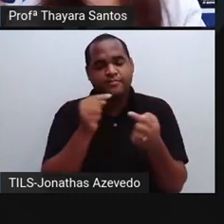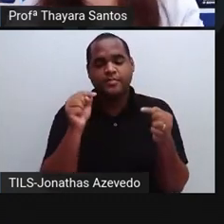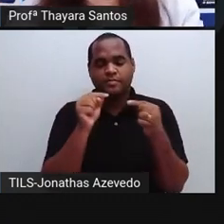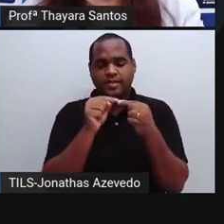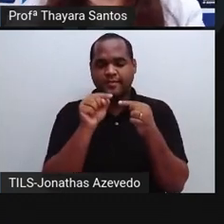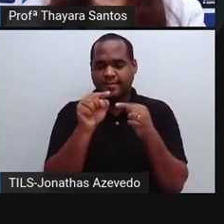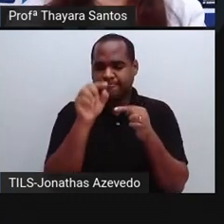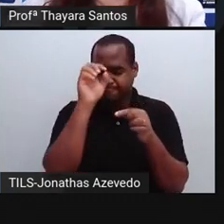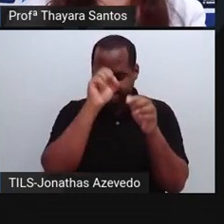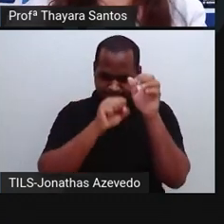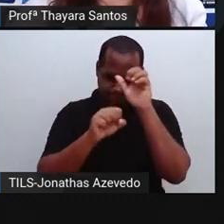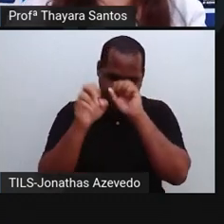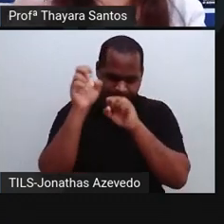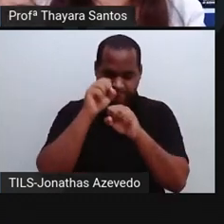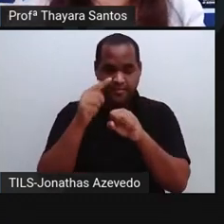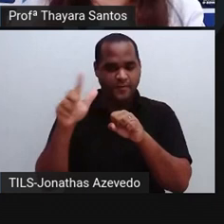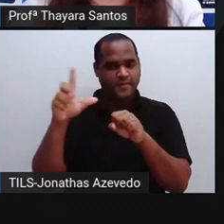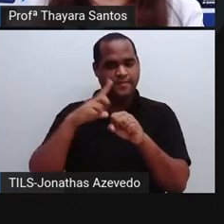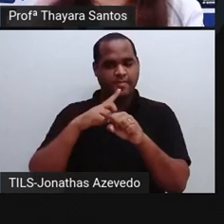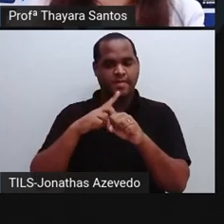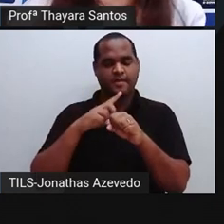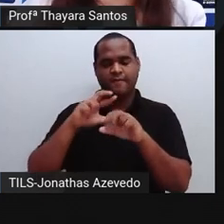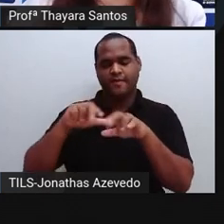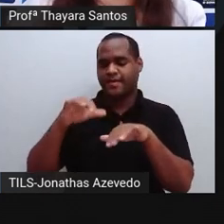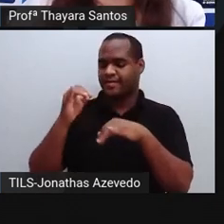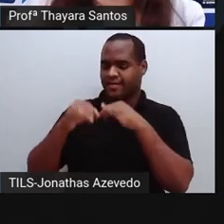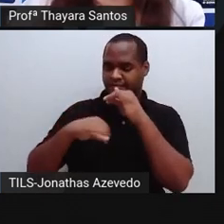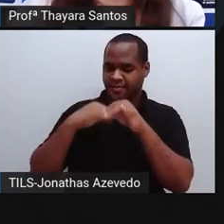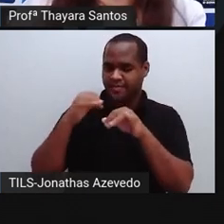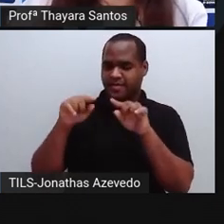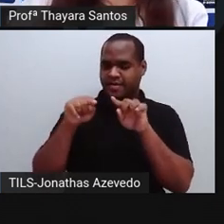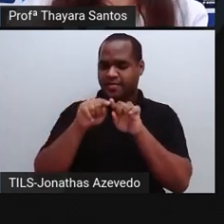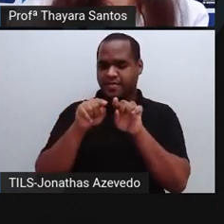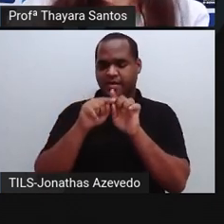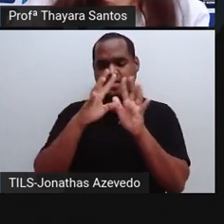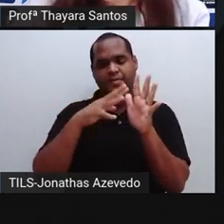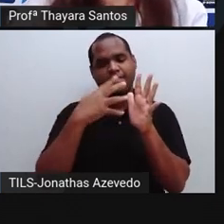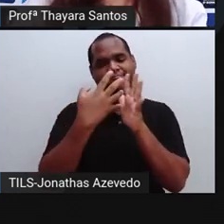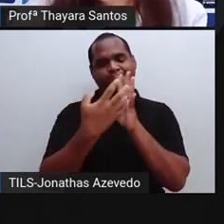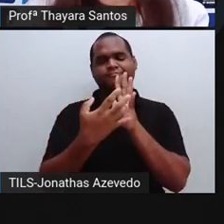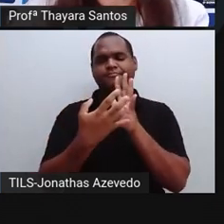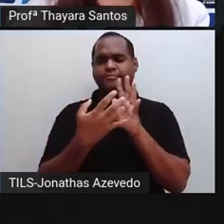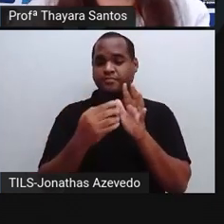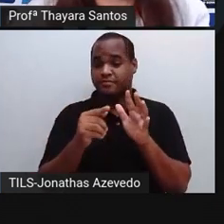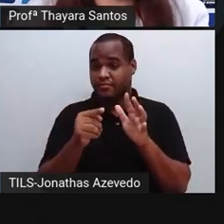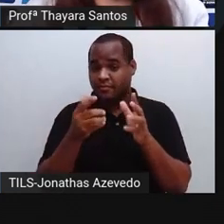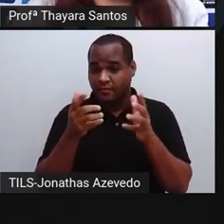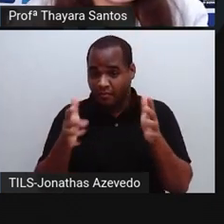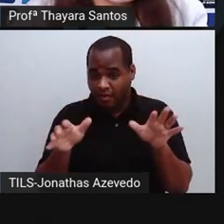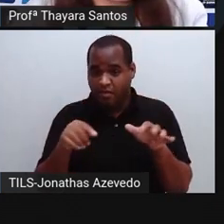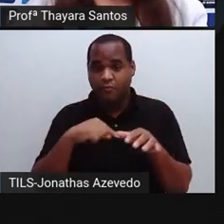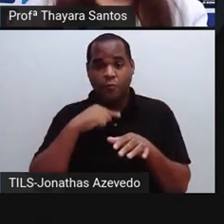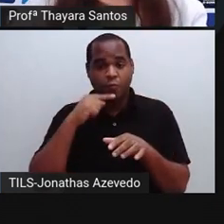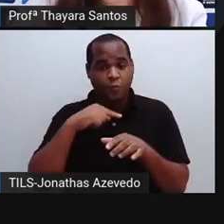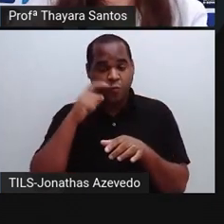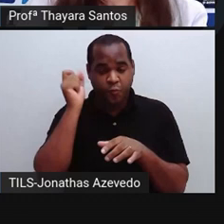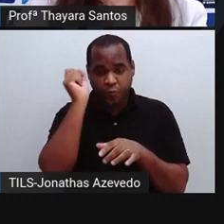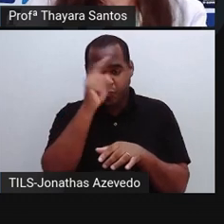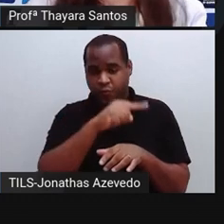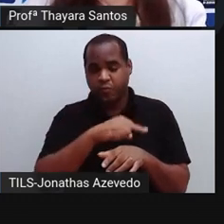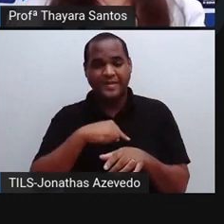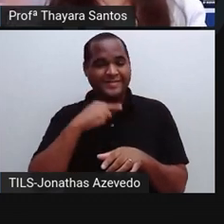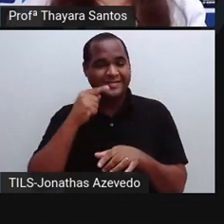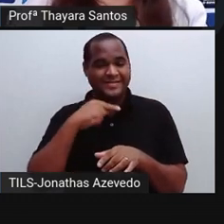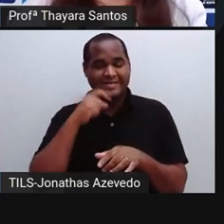para a próxima aula que a gente vai ter sobre os elementos químicos e a tabela periódica. Então, quem não conseguiu acompanhar direito a história aí dos